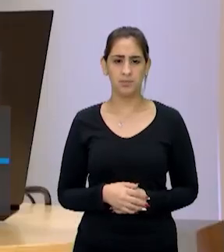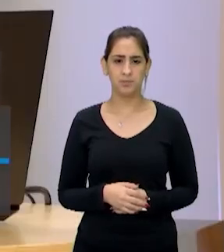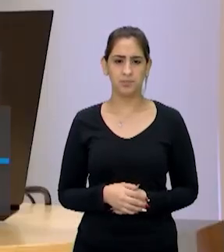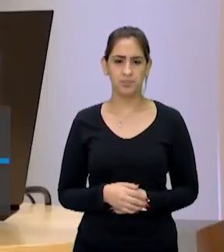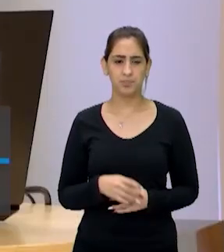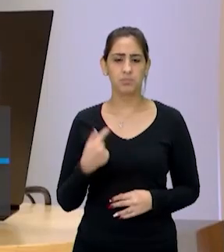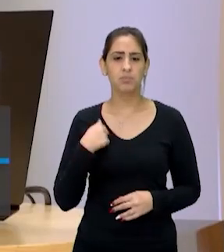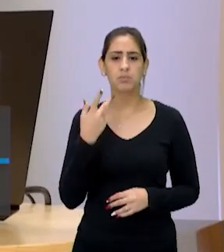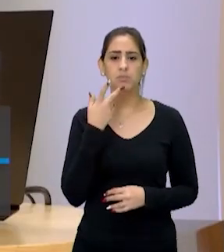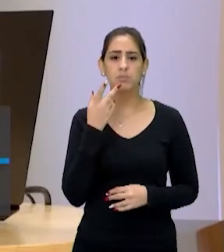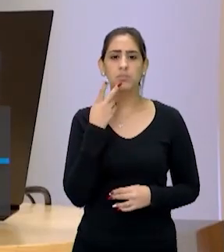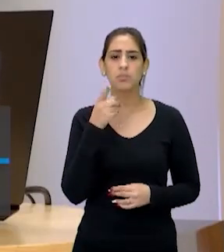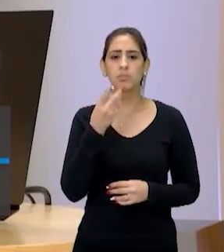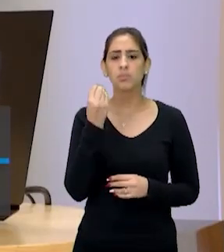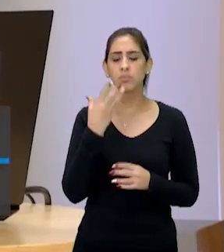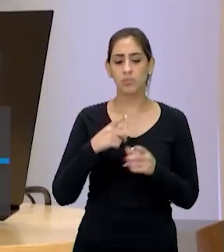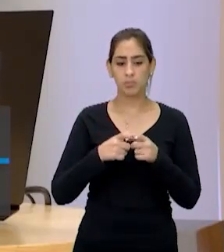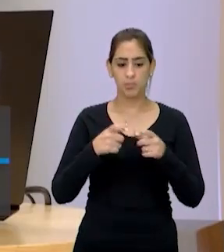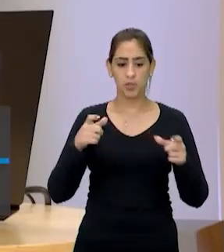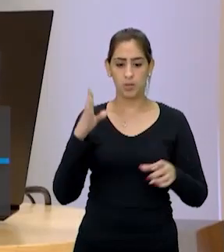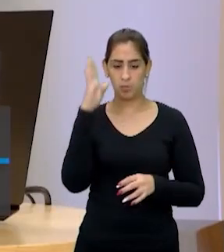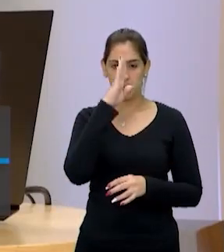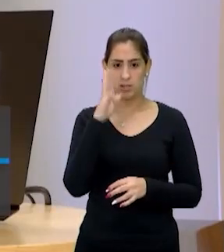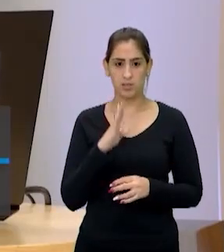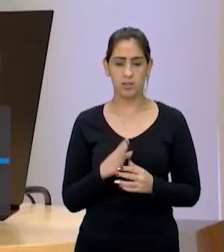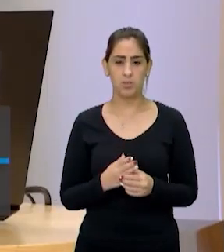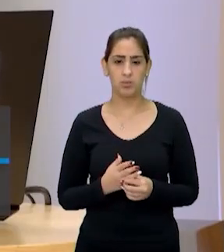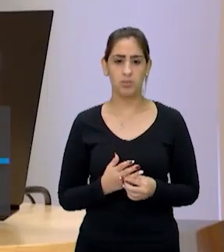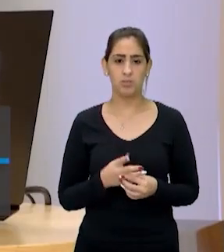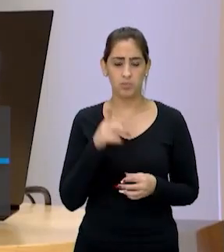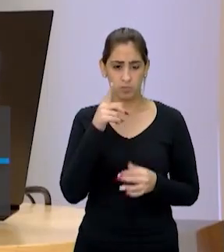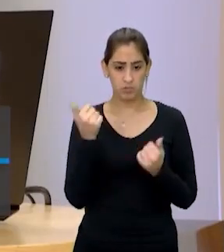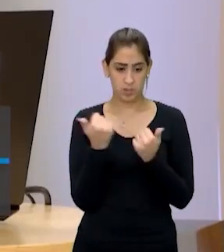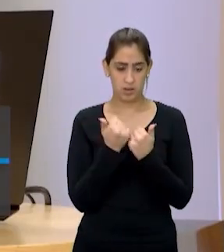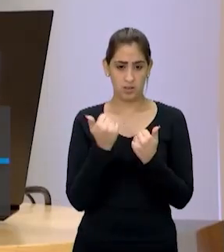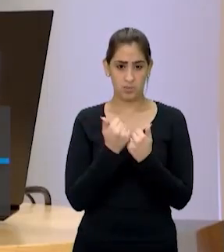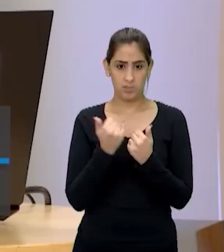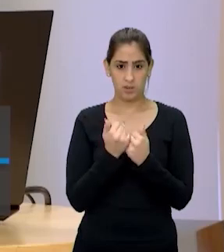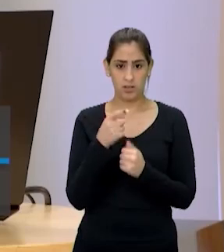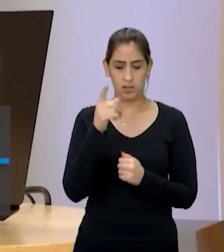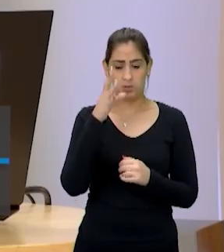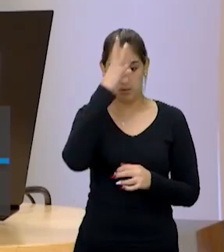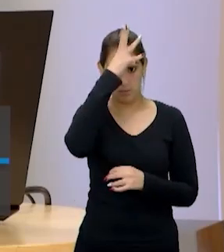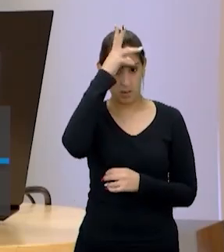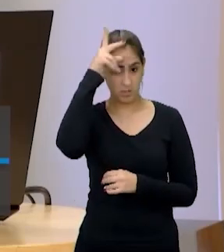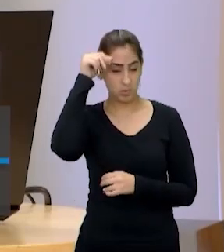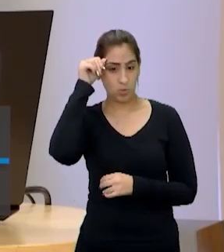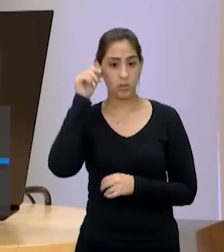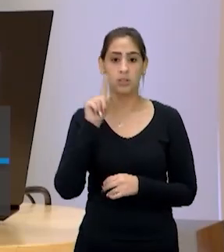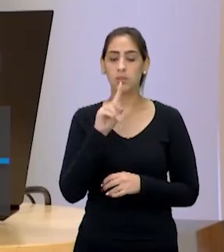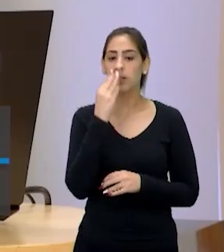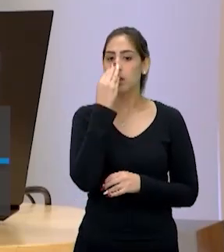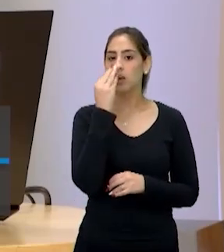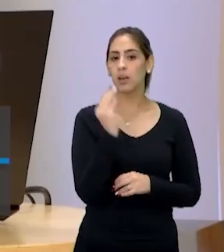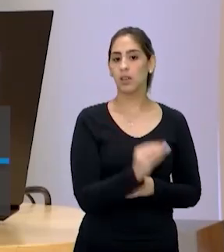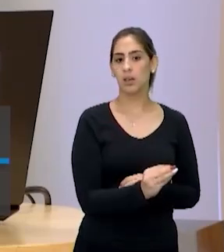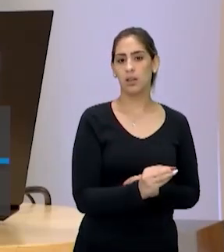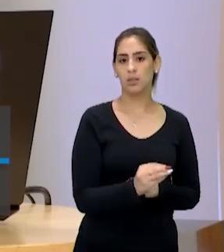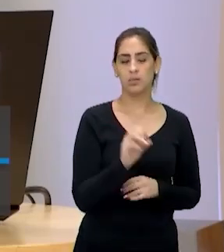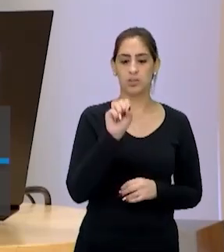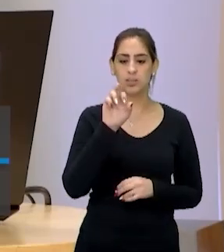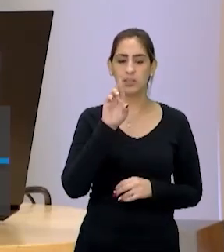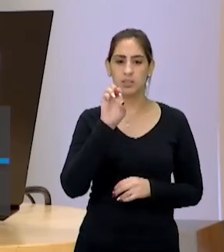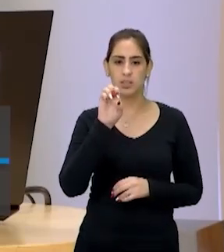fala, mas existem outros problemas muito maiores no mundo, no Brasil. Gente, você defender a floresta amazônica, você não está ignorando o